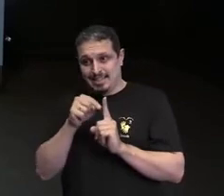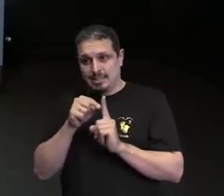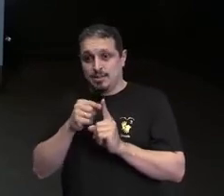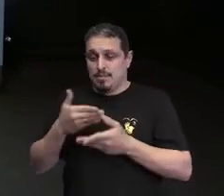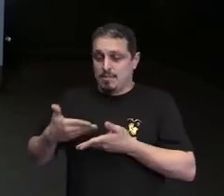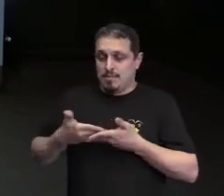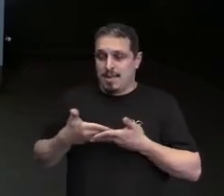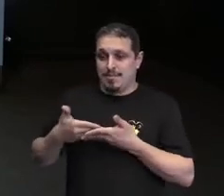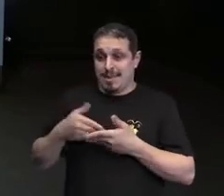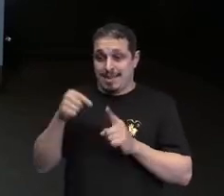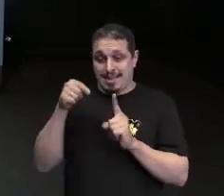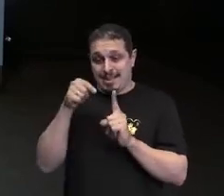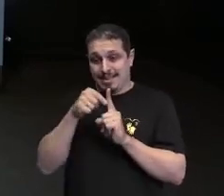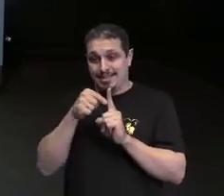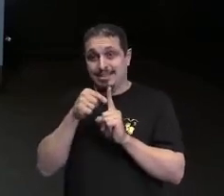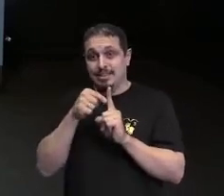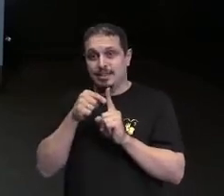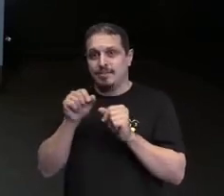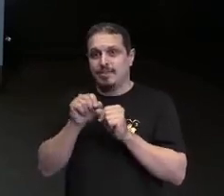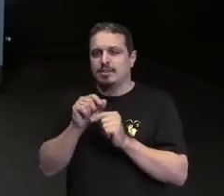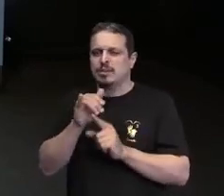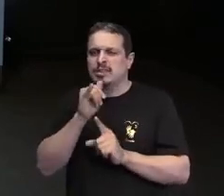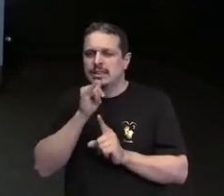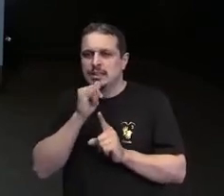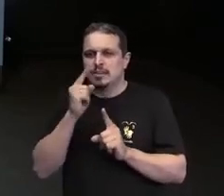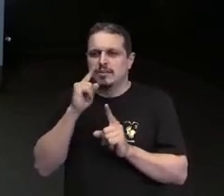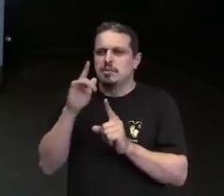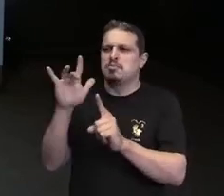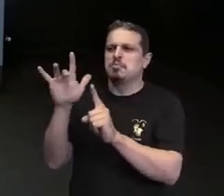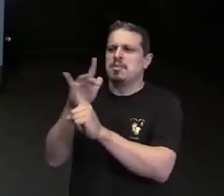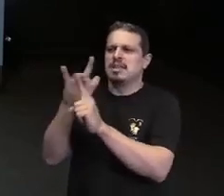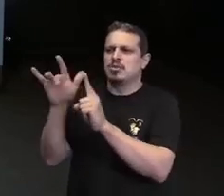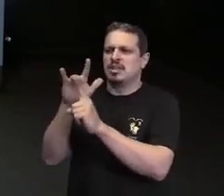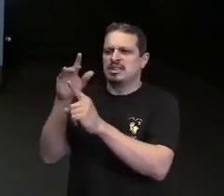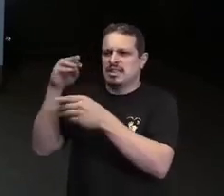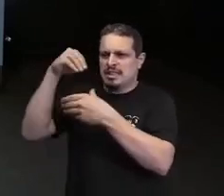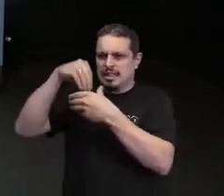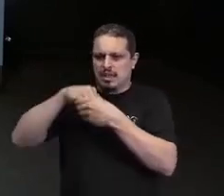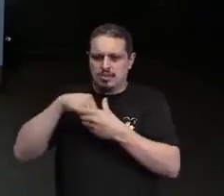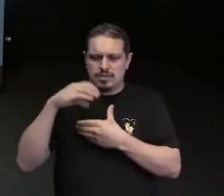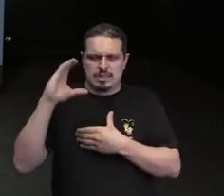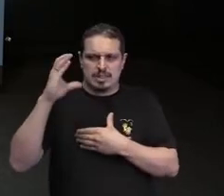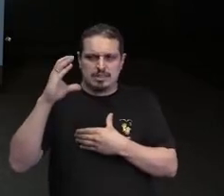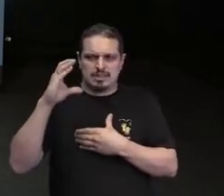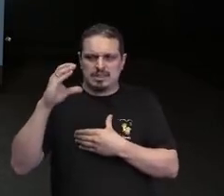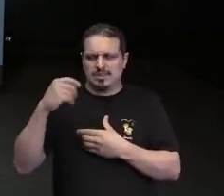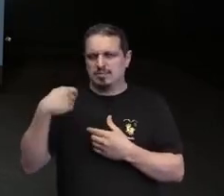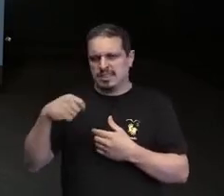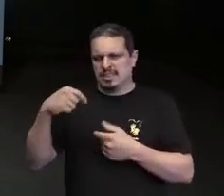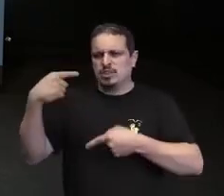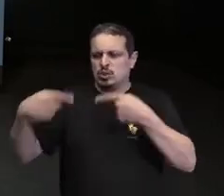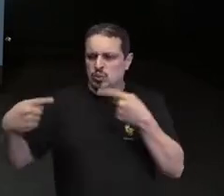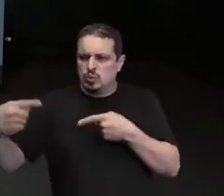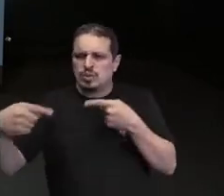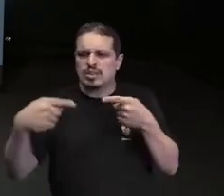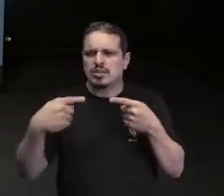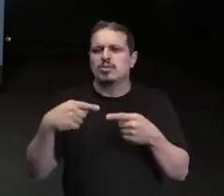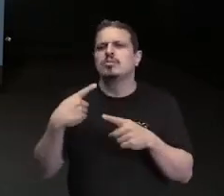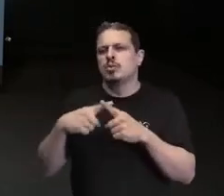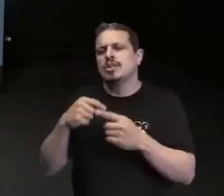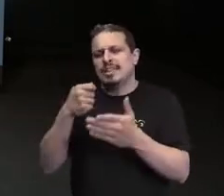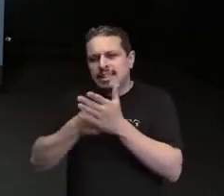preconceito, do capacitismo dentro da ciência precisa ser debatida aqui hoje com a tentativa de